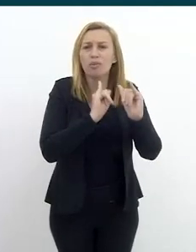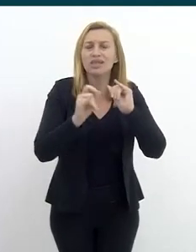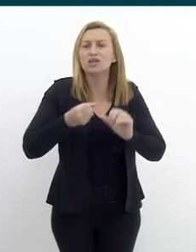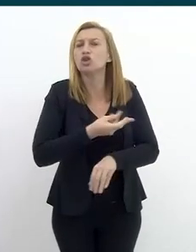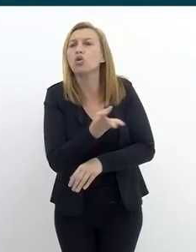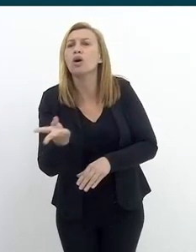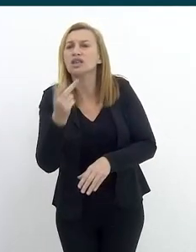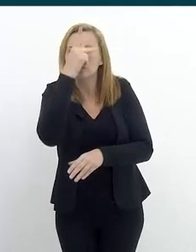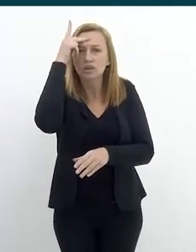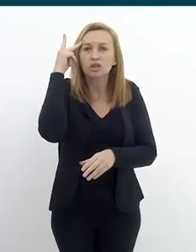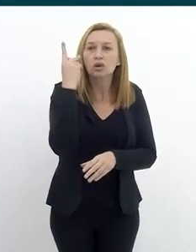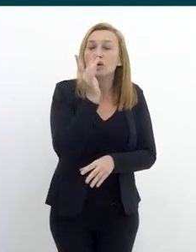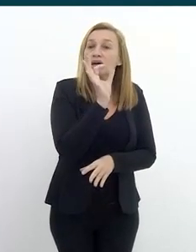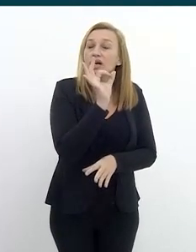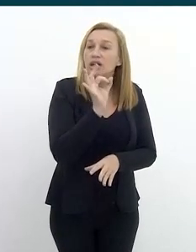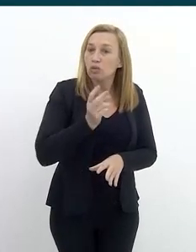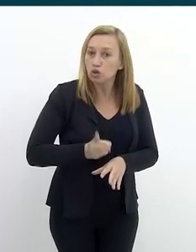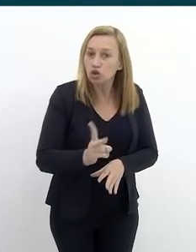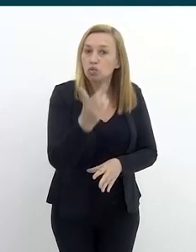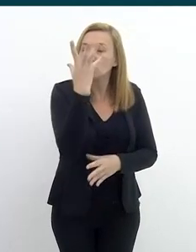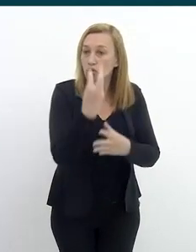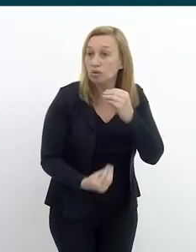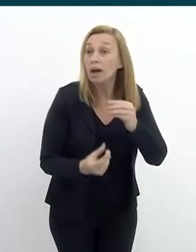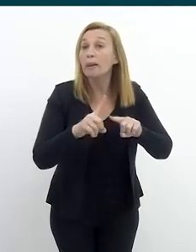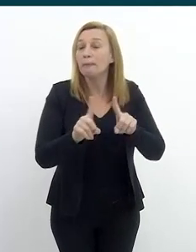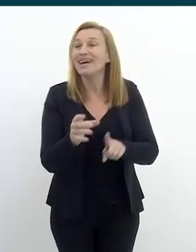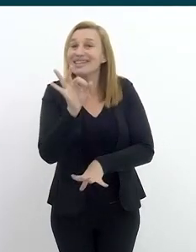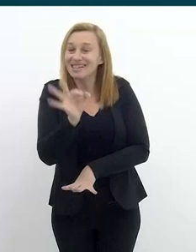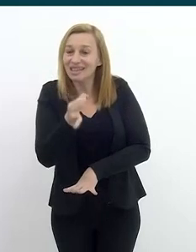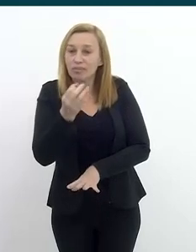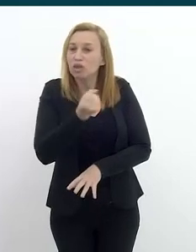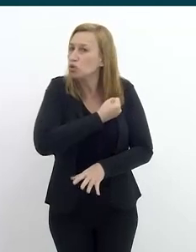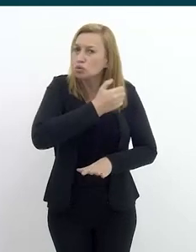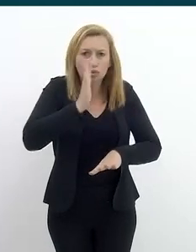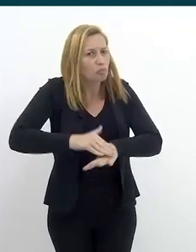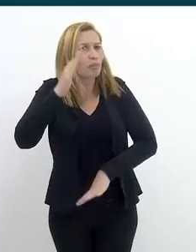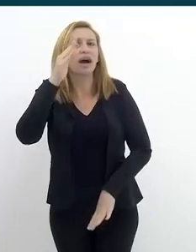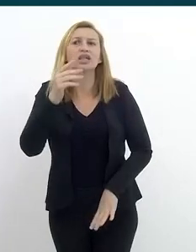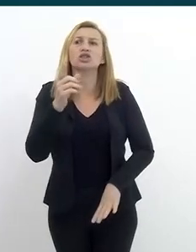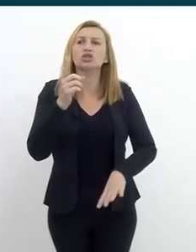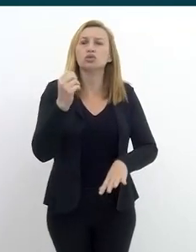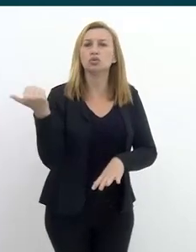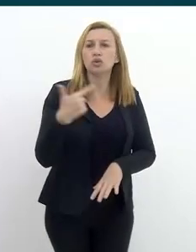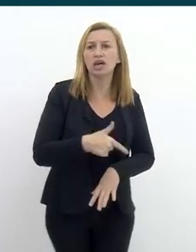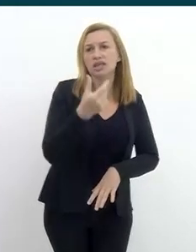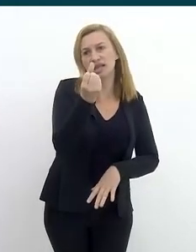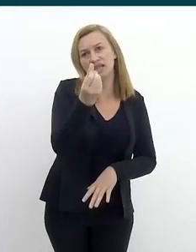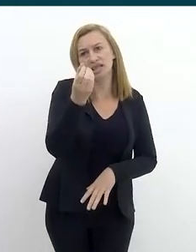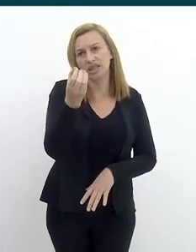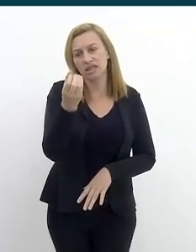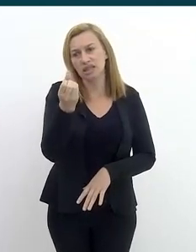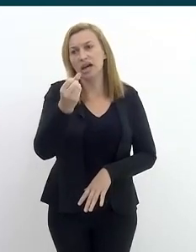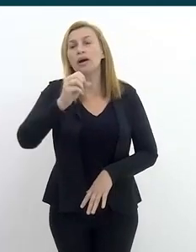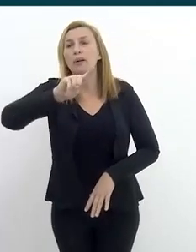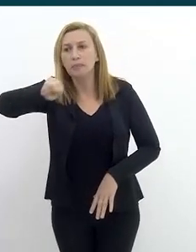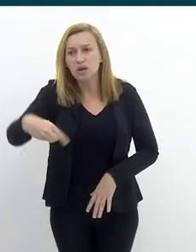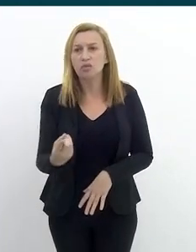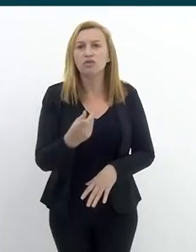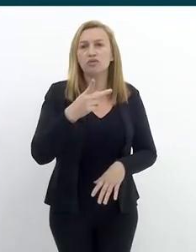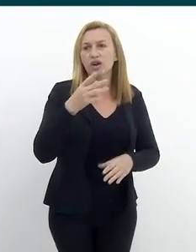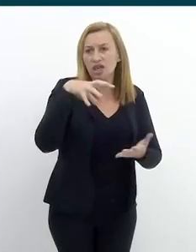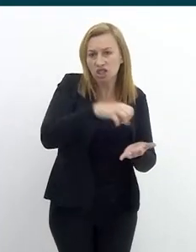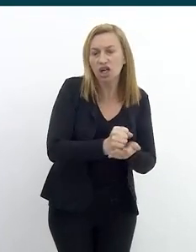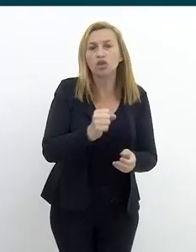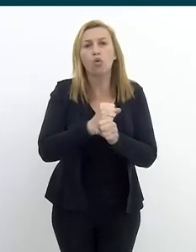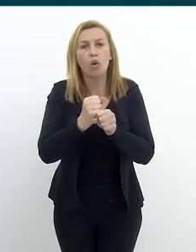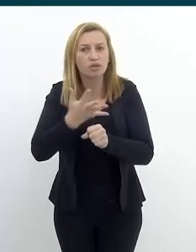quantas pessoas estão atualmente desaparecidas. Mas, certamente, é número maior do que esses 60 mil que foram registradas com desaparecidas no ano